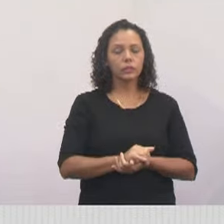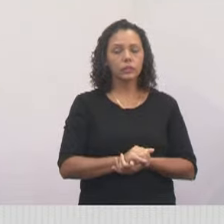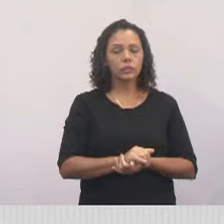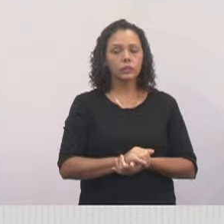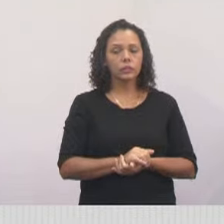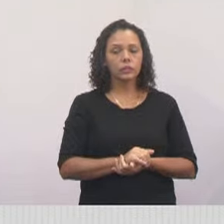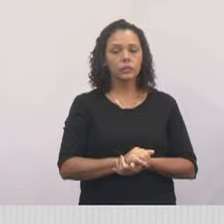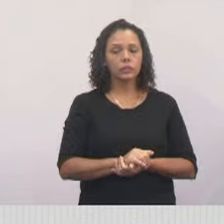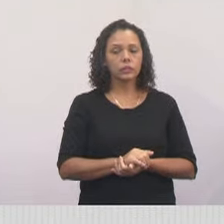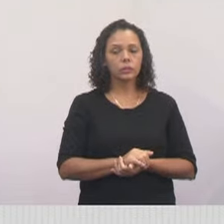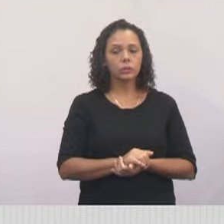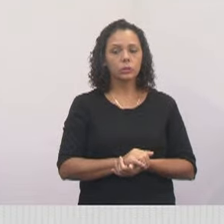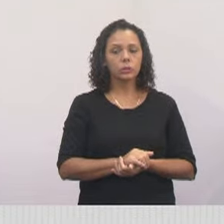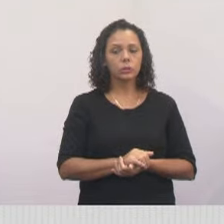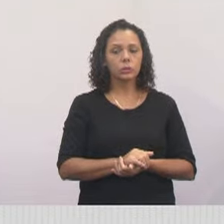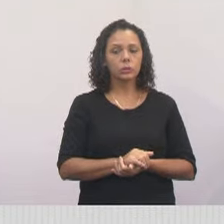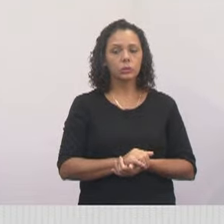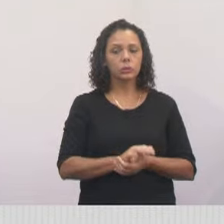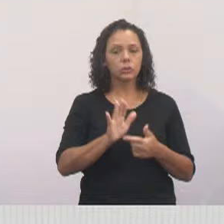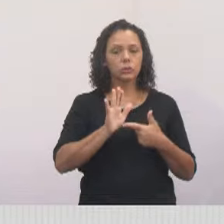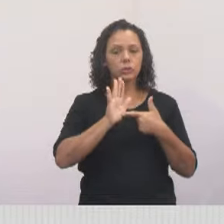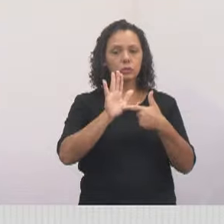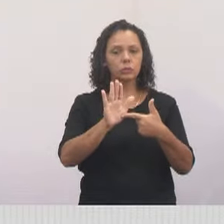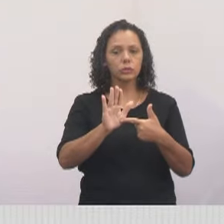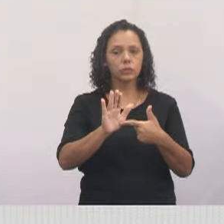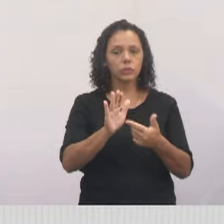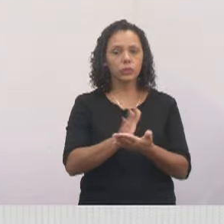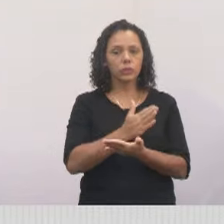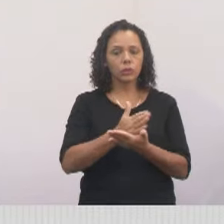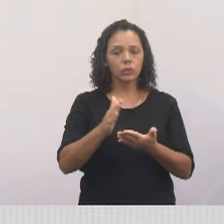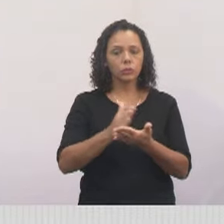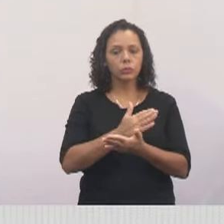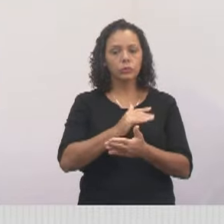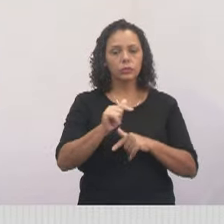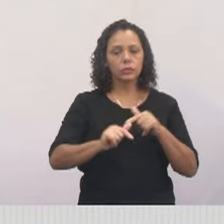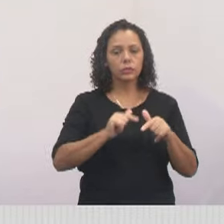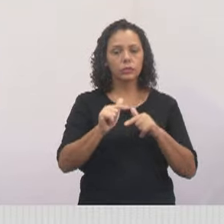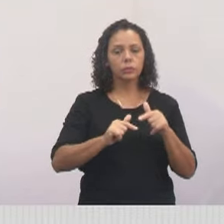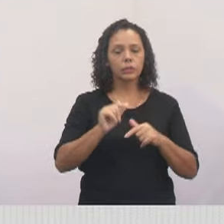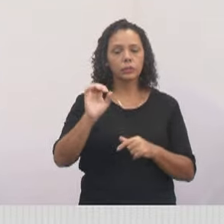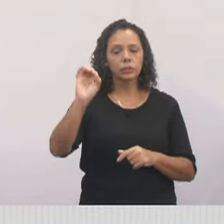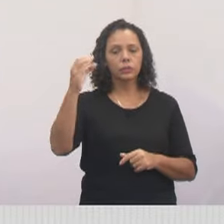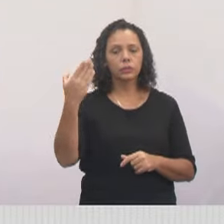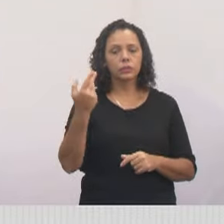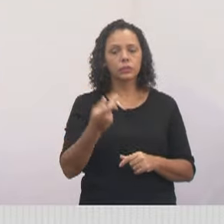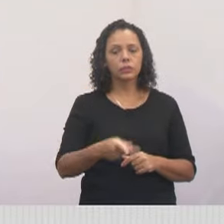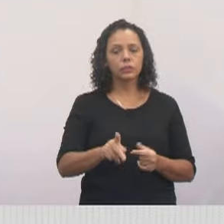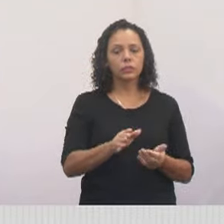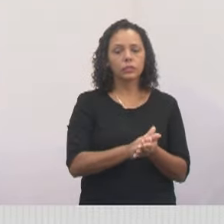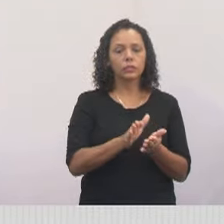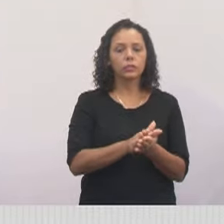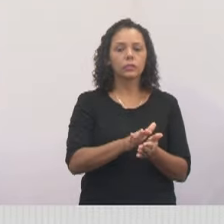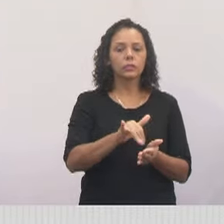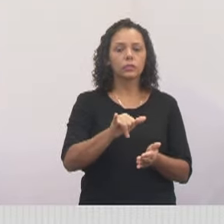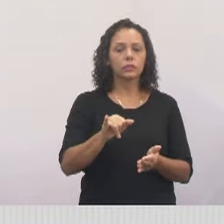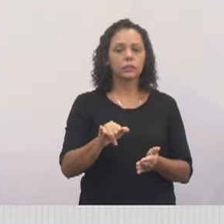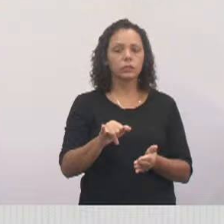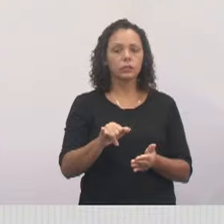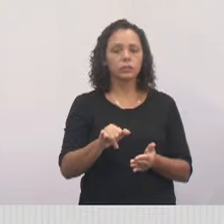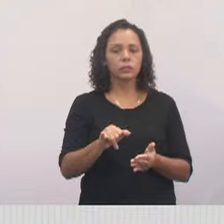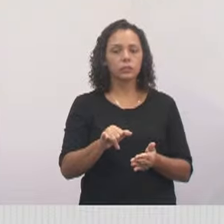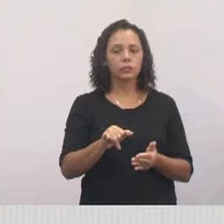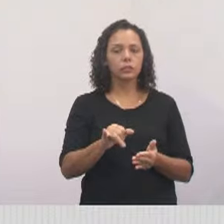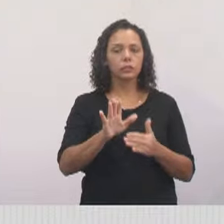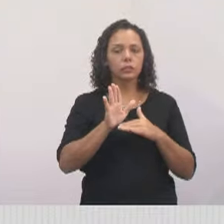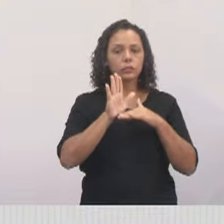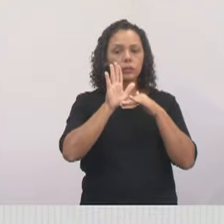vou apresentar para você alguns trabalhos que a gente vem realizando na cidade de Jacareí. E que vem